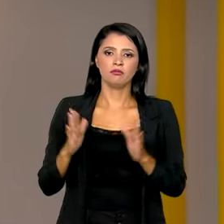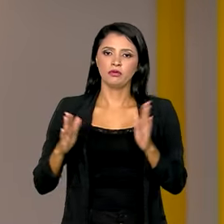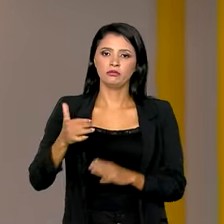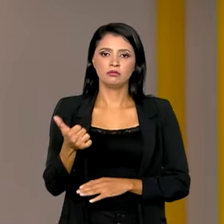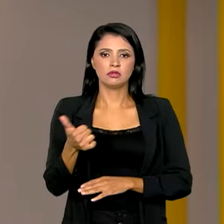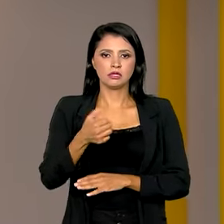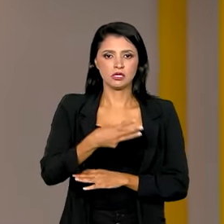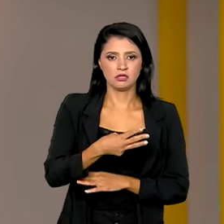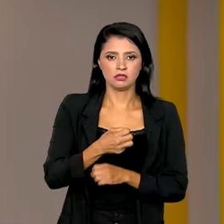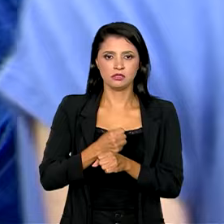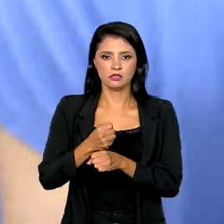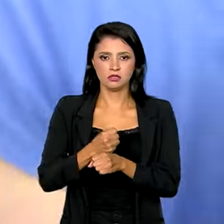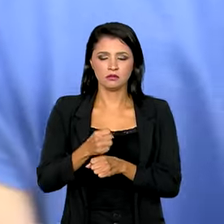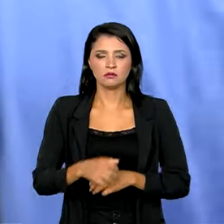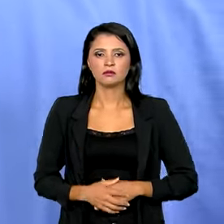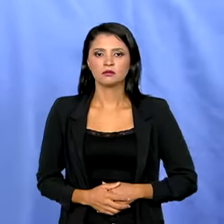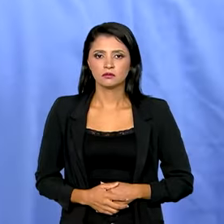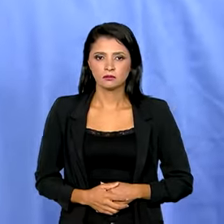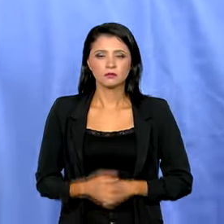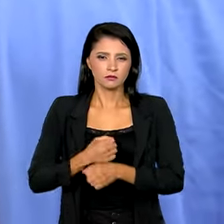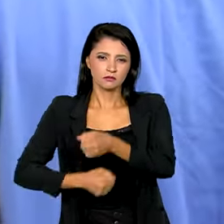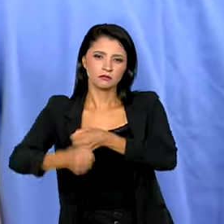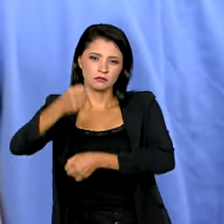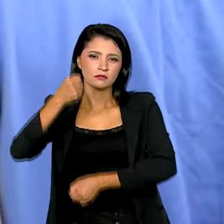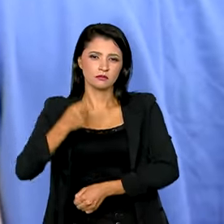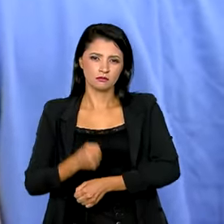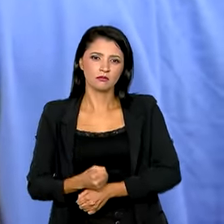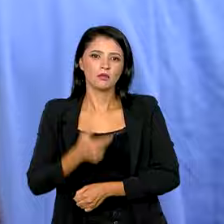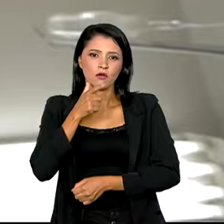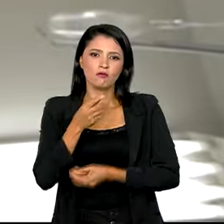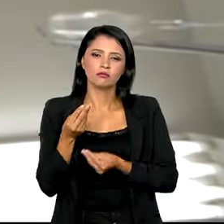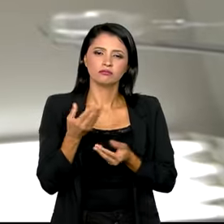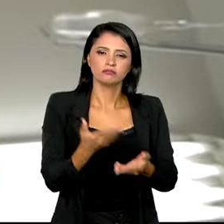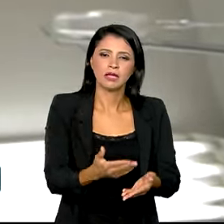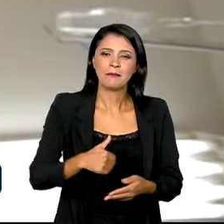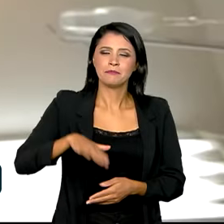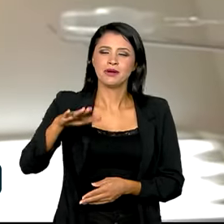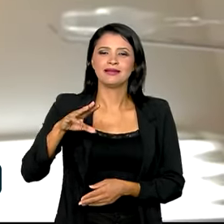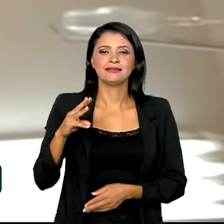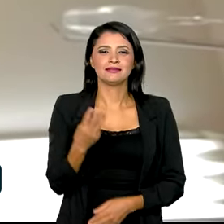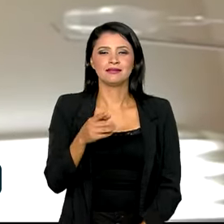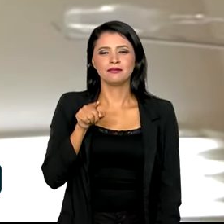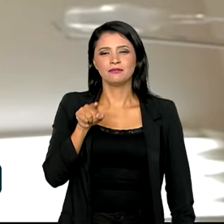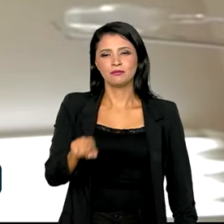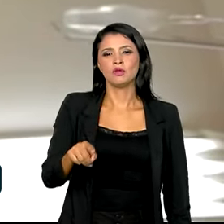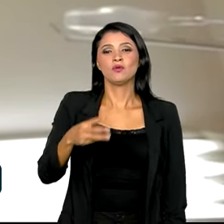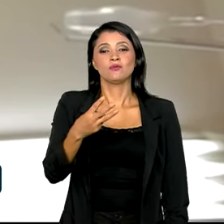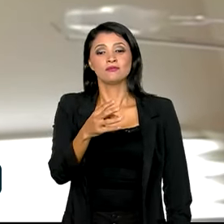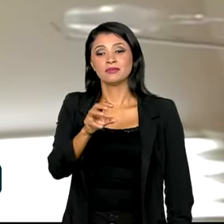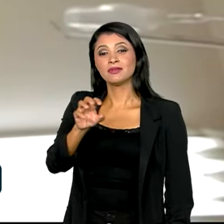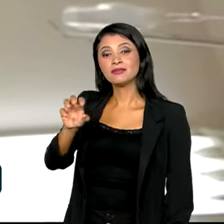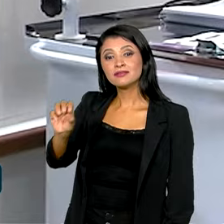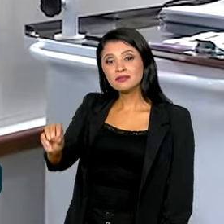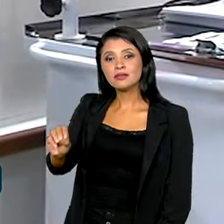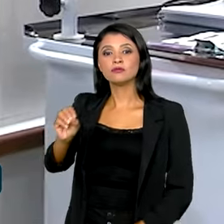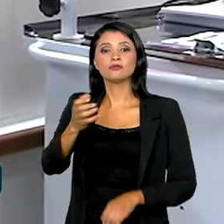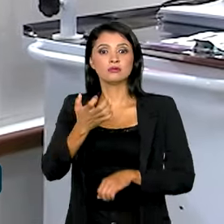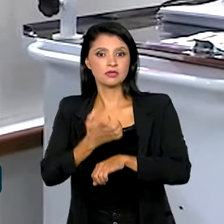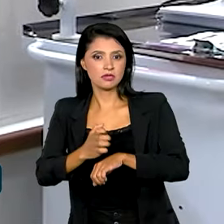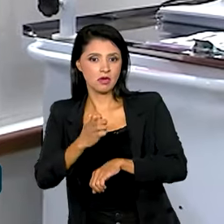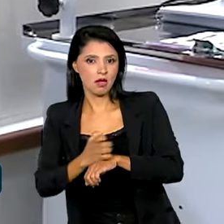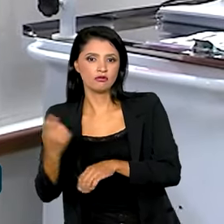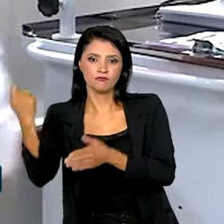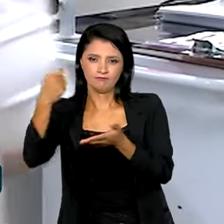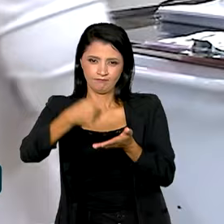anos. No ano passado foram concedidas mais de 3.300 bolsas de